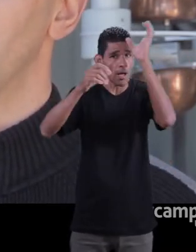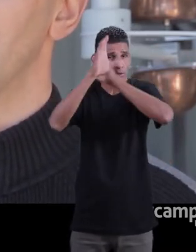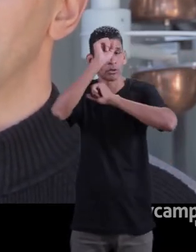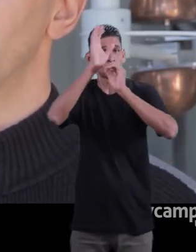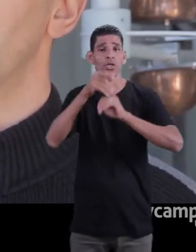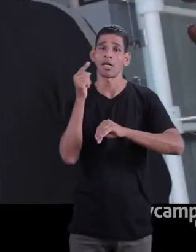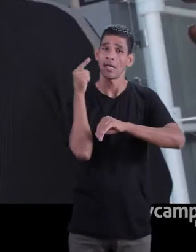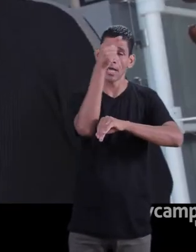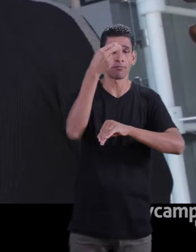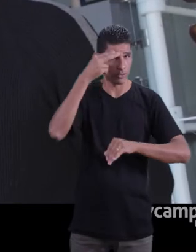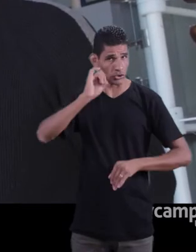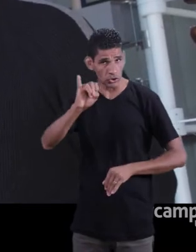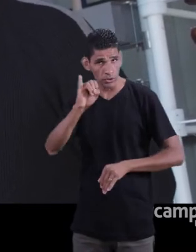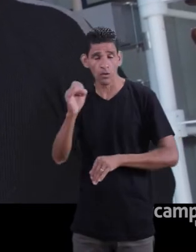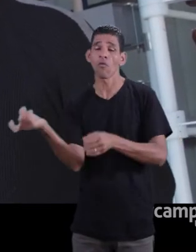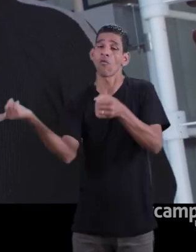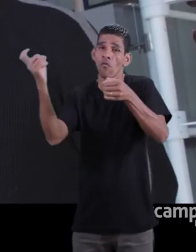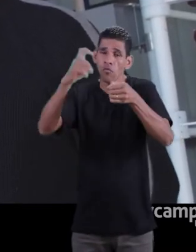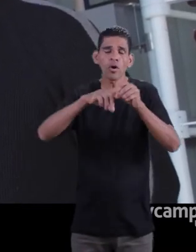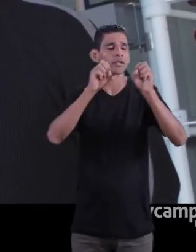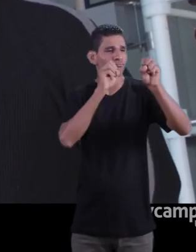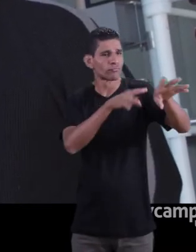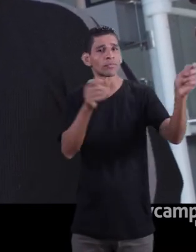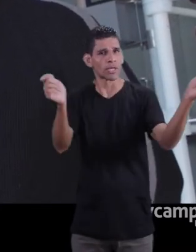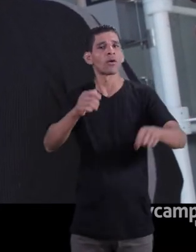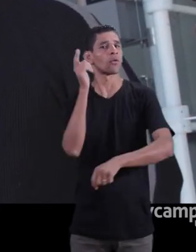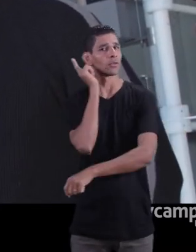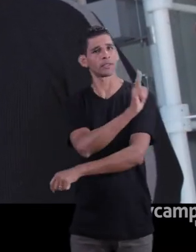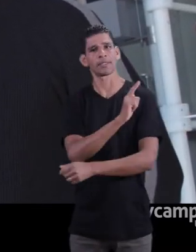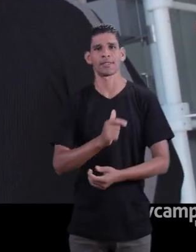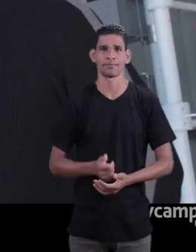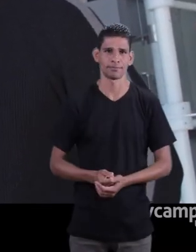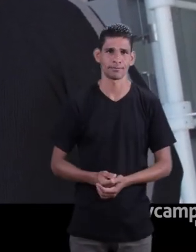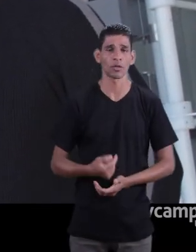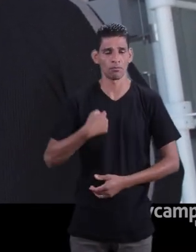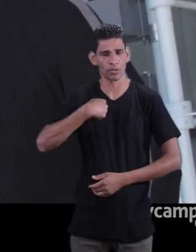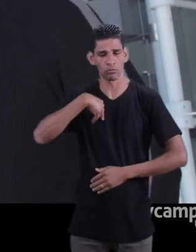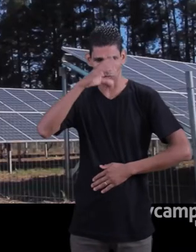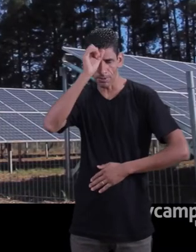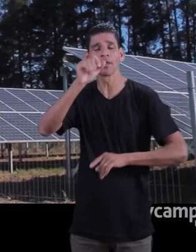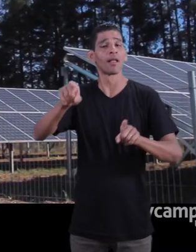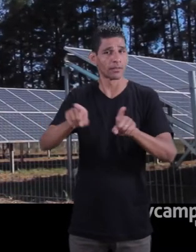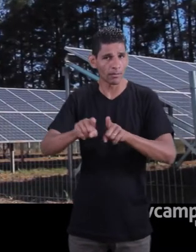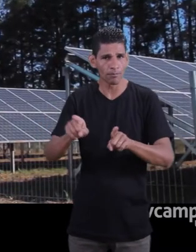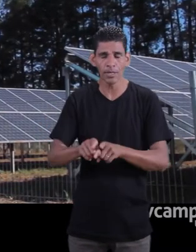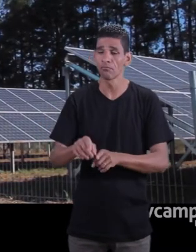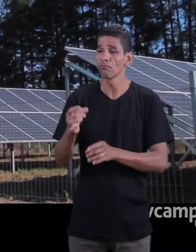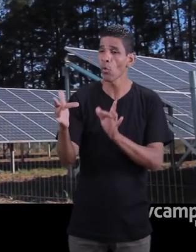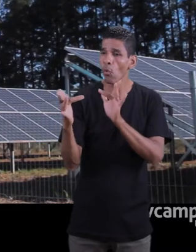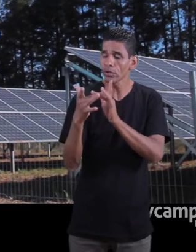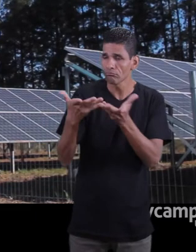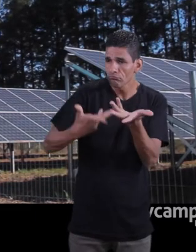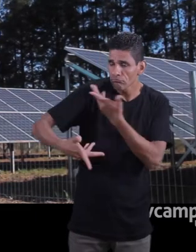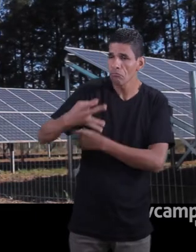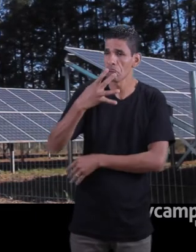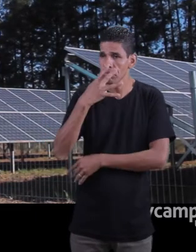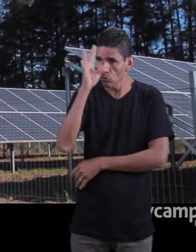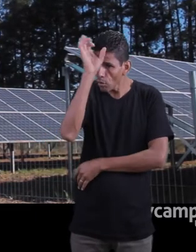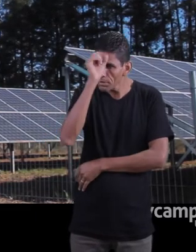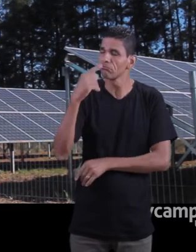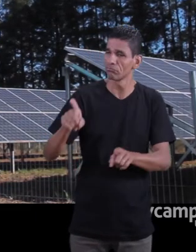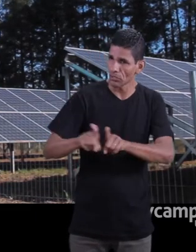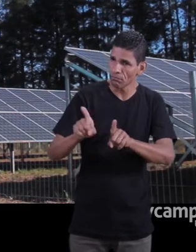vamos dizer, da divulgação desse conhecimento para levar de volta para o país deles. Então, eu estou aprendendo